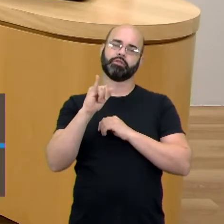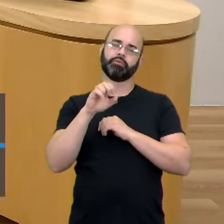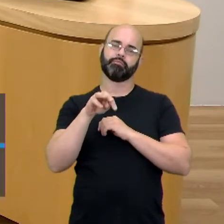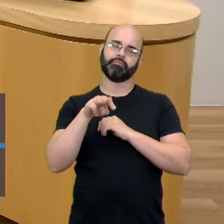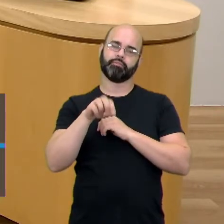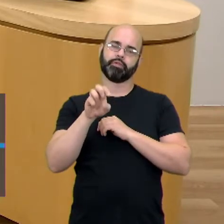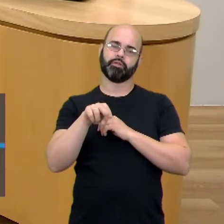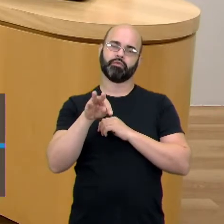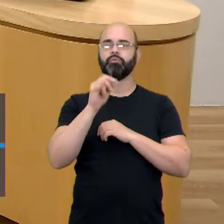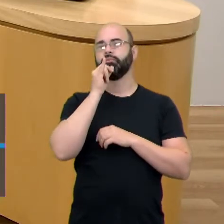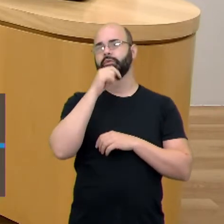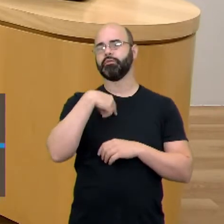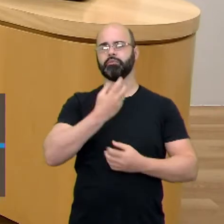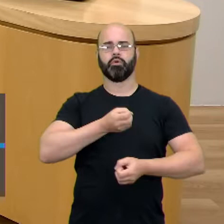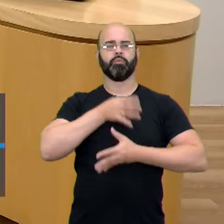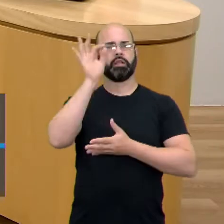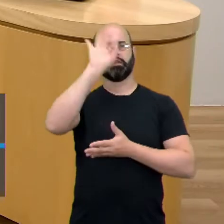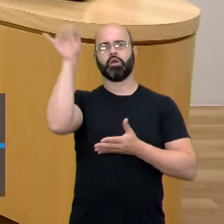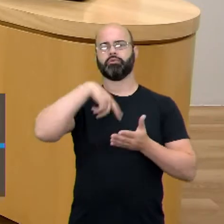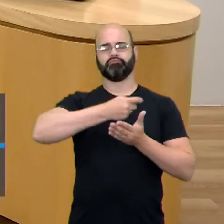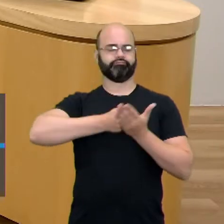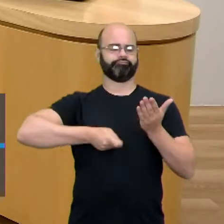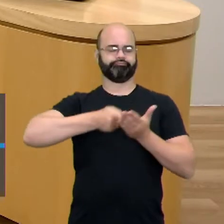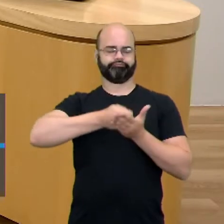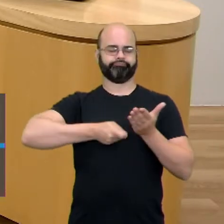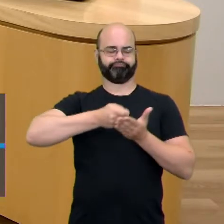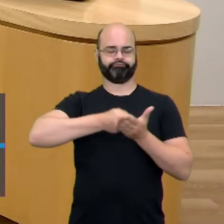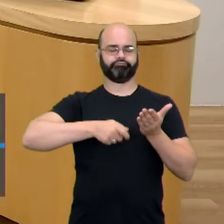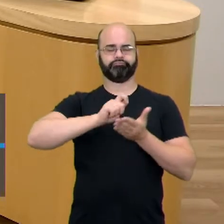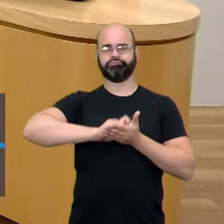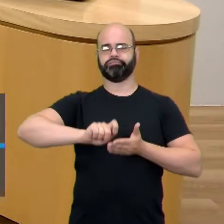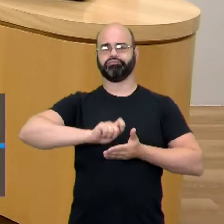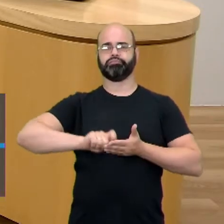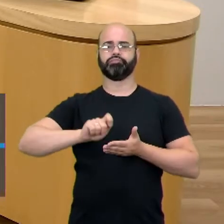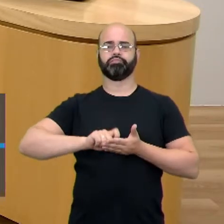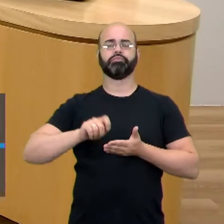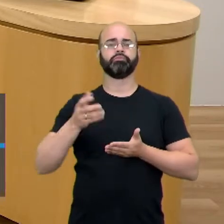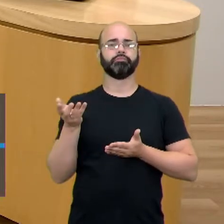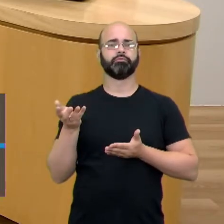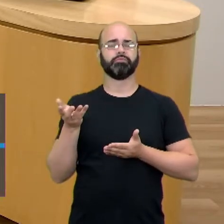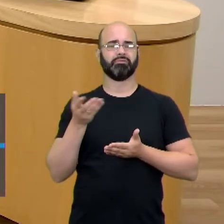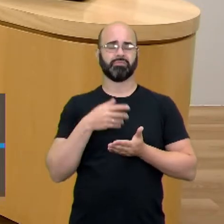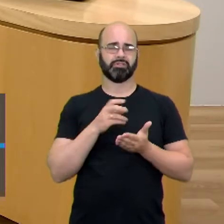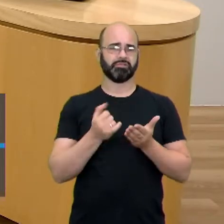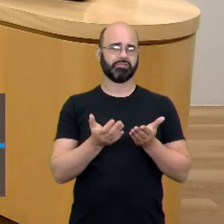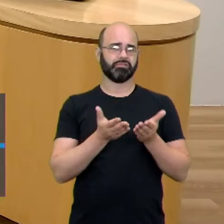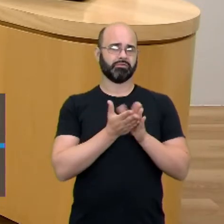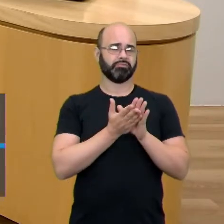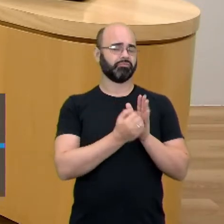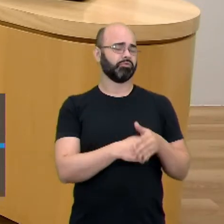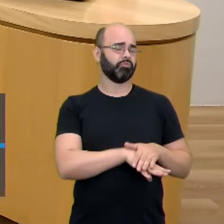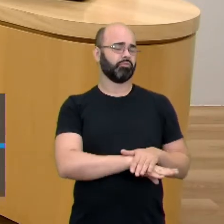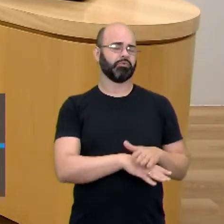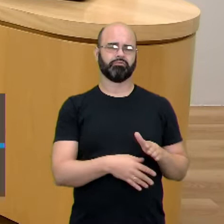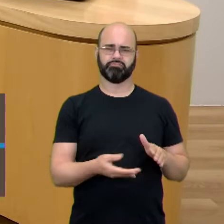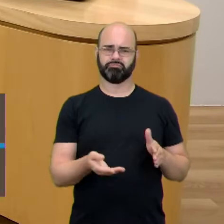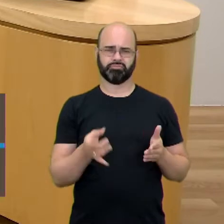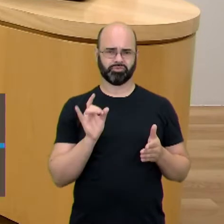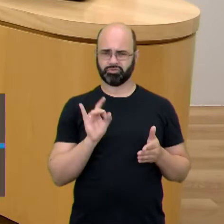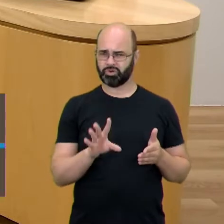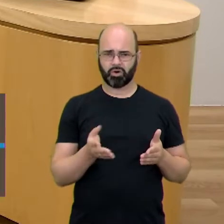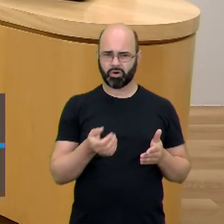deixa na tua gaveta, isso não trouxe absolutamente nada para a humanidade, no máximo,